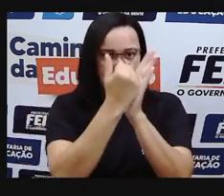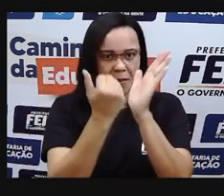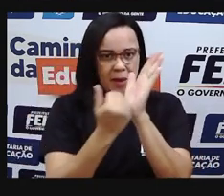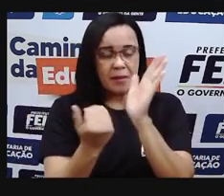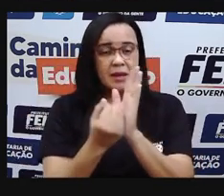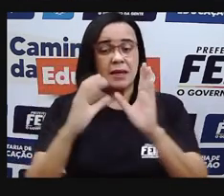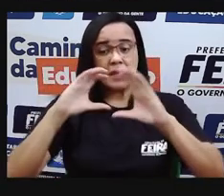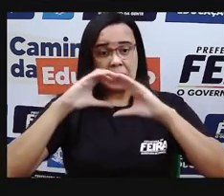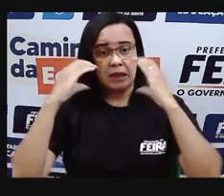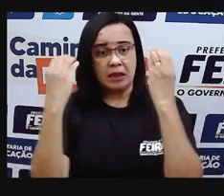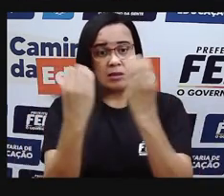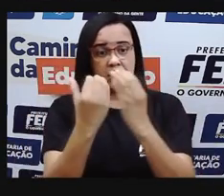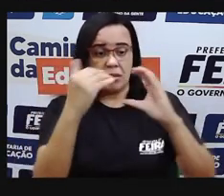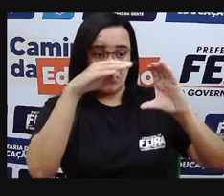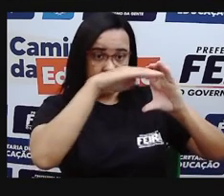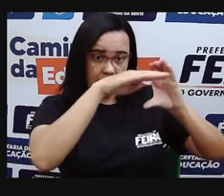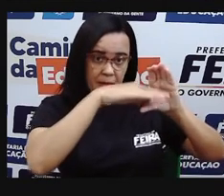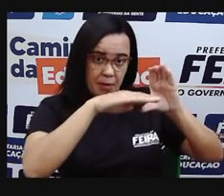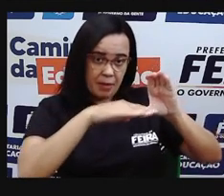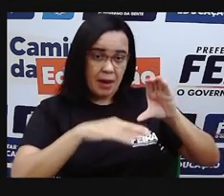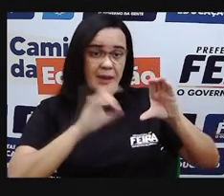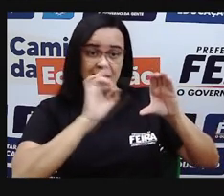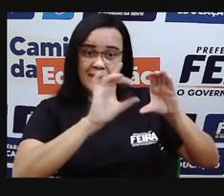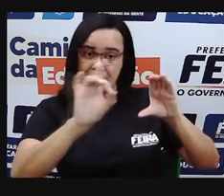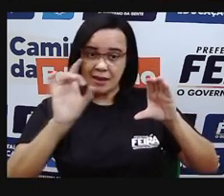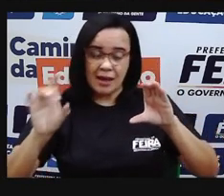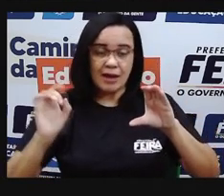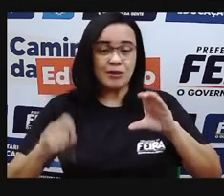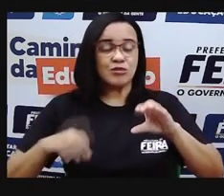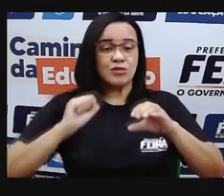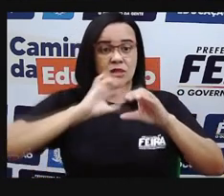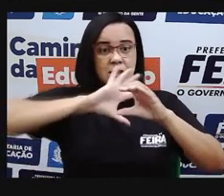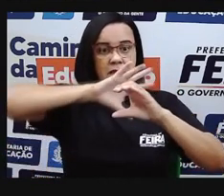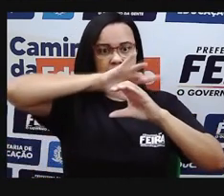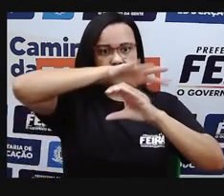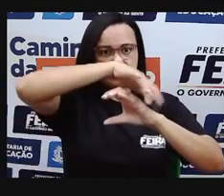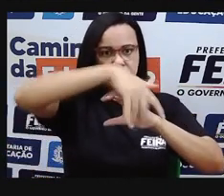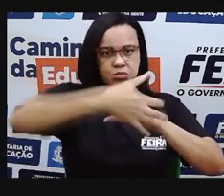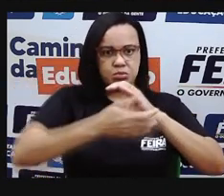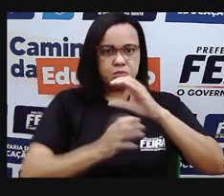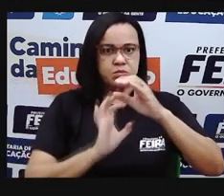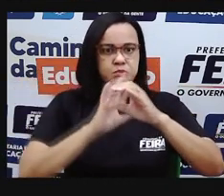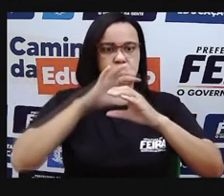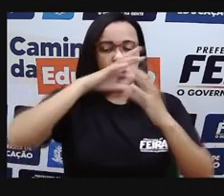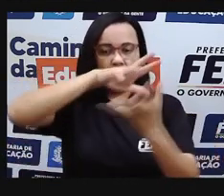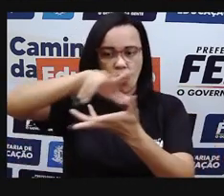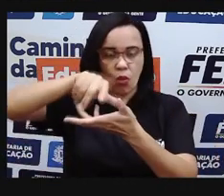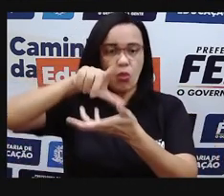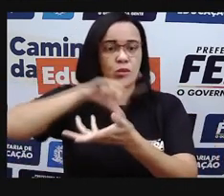da nossa atmosfera. E aí, a gente precisa entender um pouquinho sobre uma